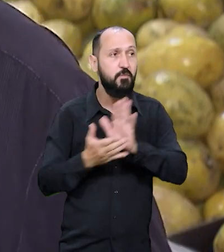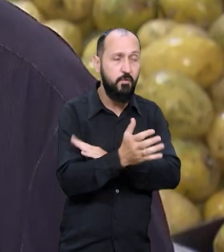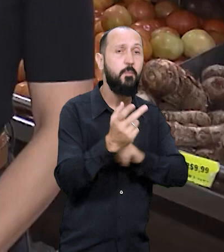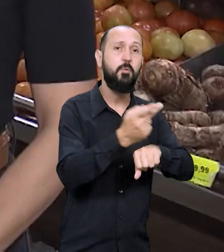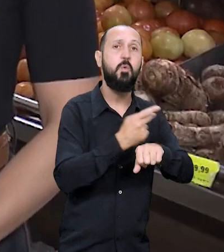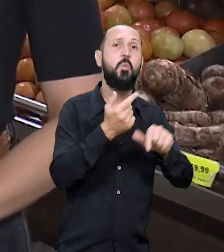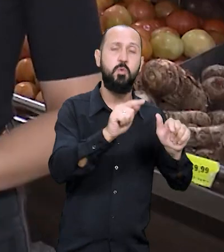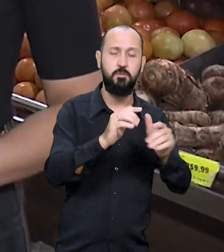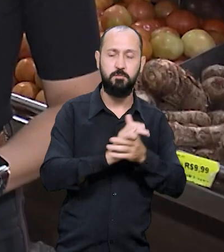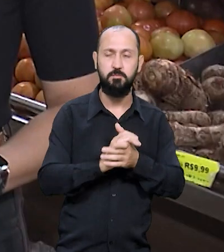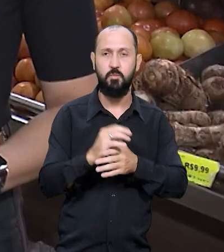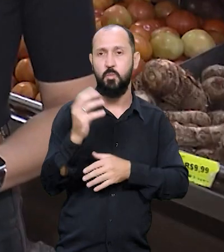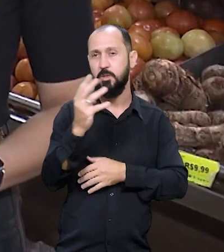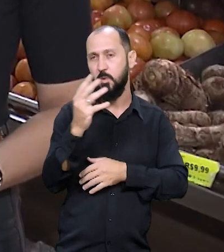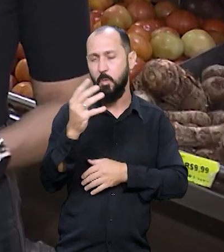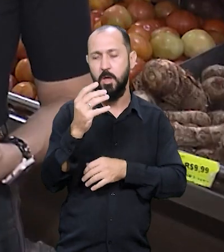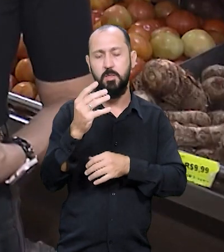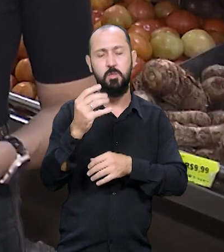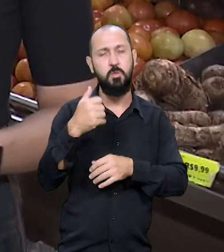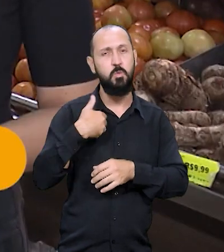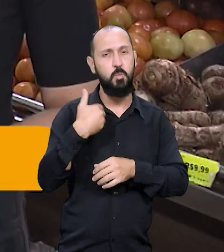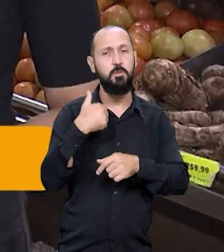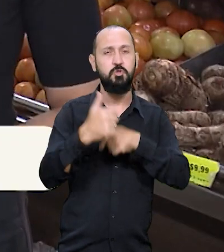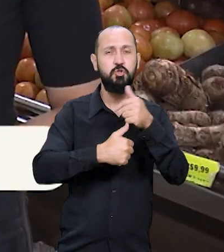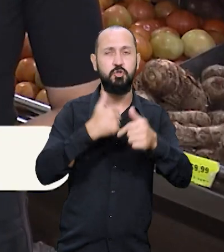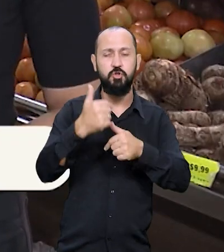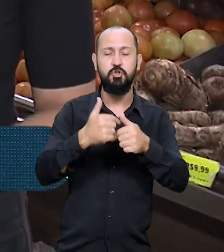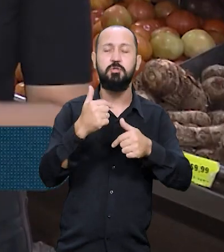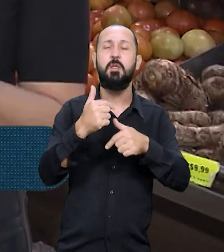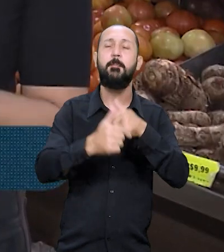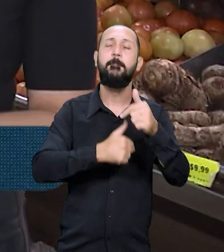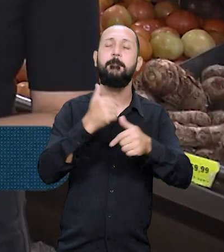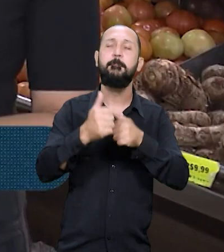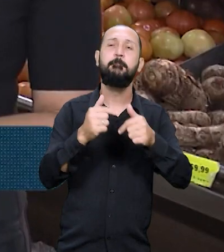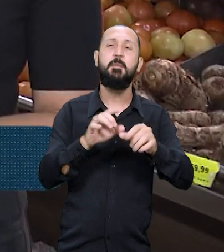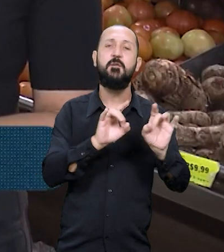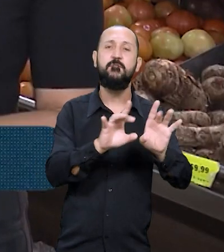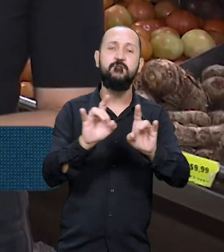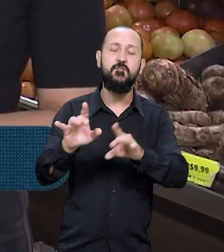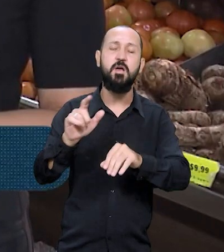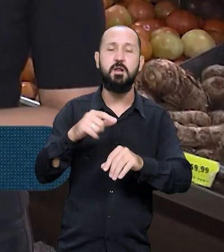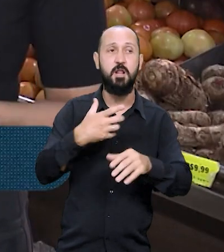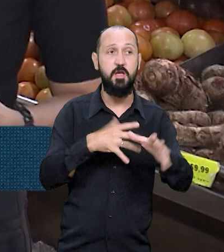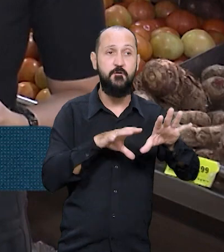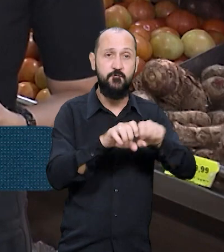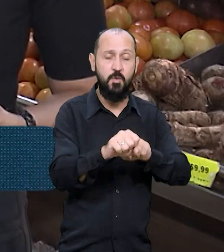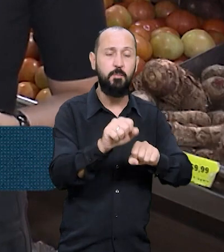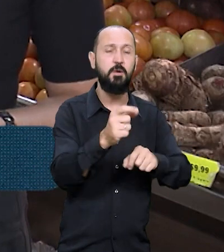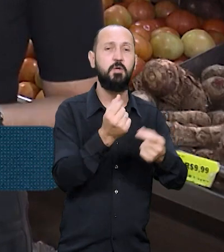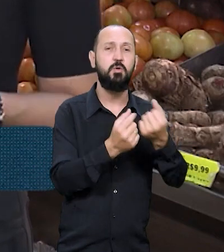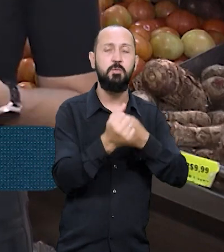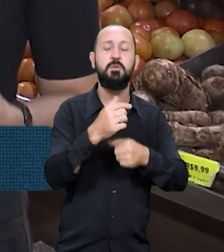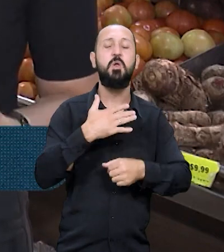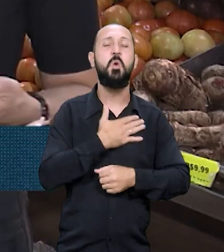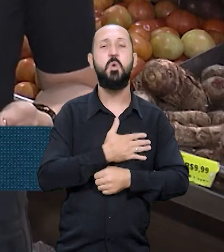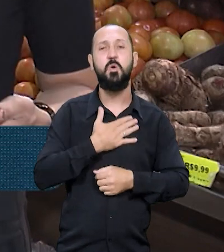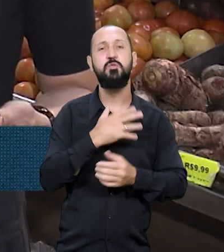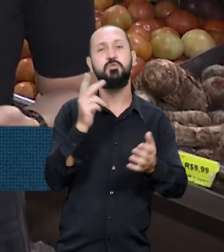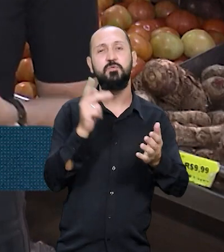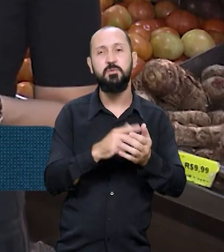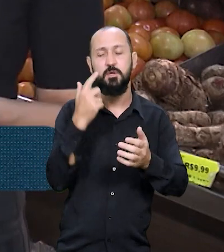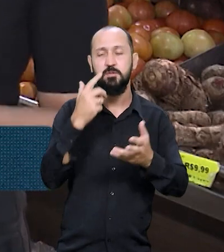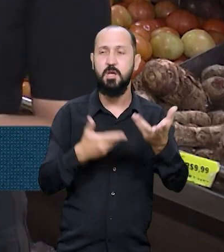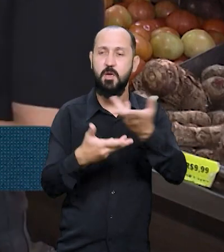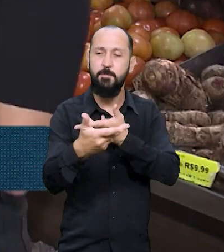fazer outra coisa. Já são 44 anos de experiência no varejo. A formação do Manuel é em economia. Mas o que ele gosta